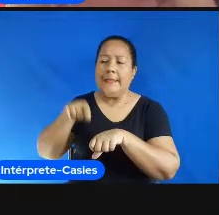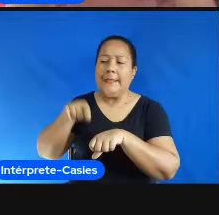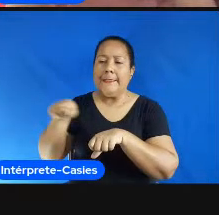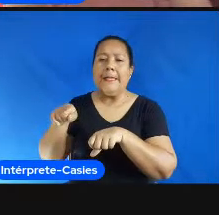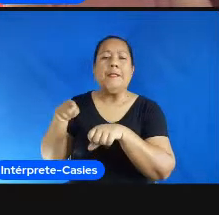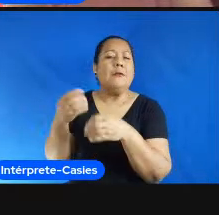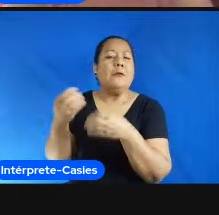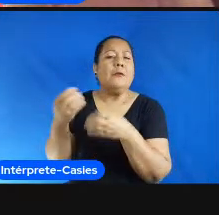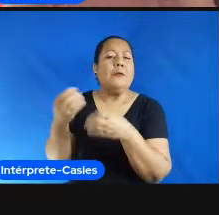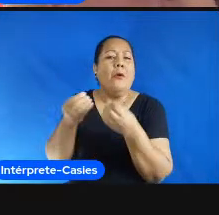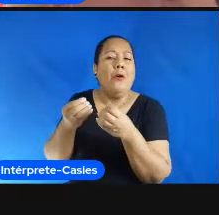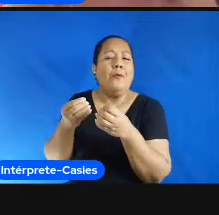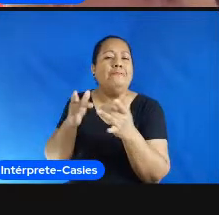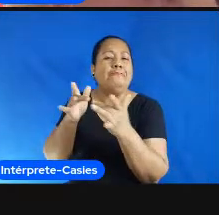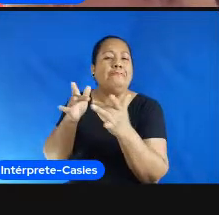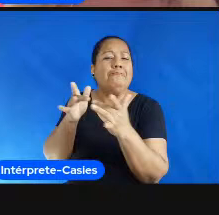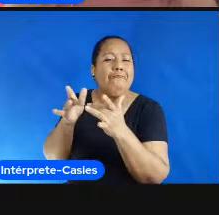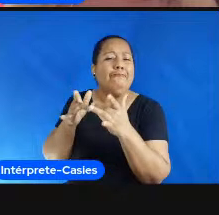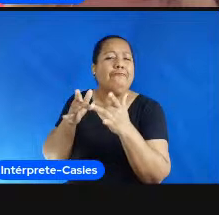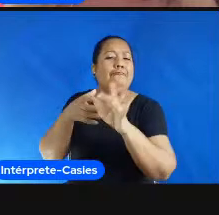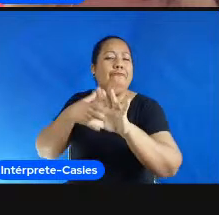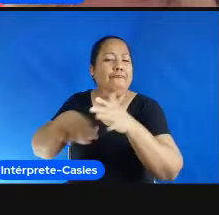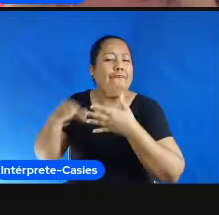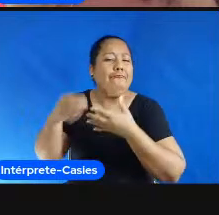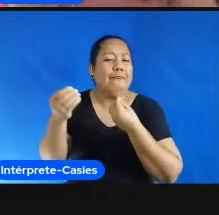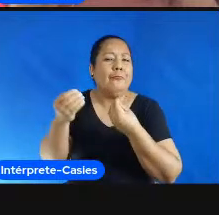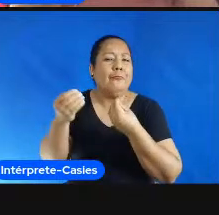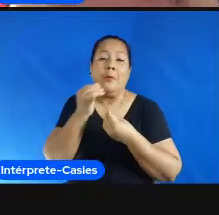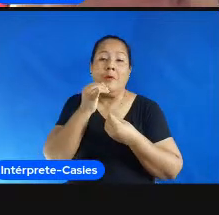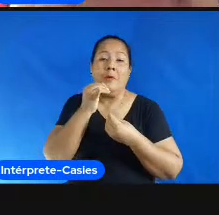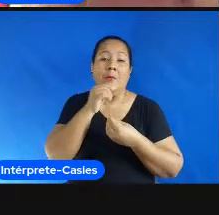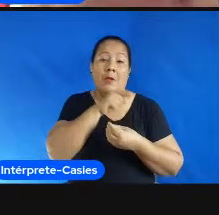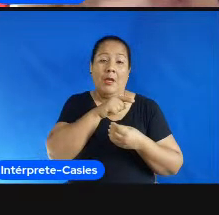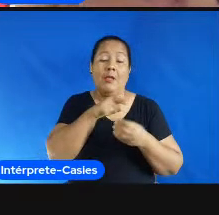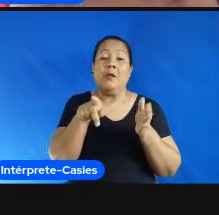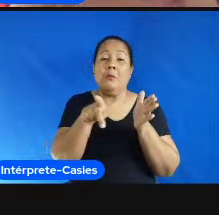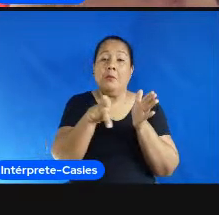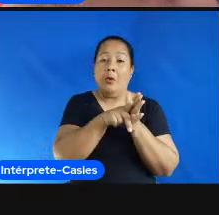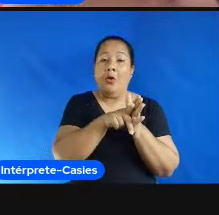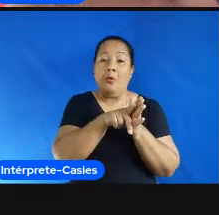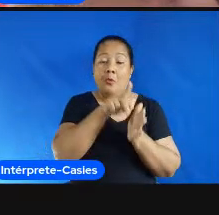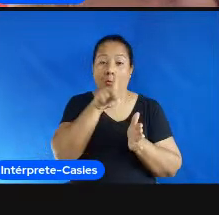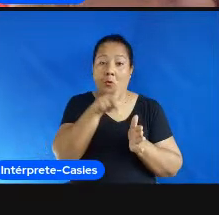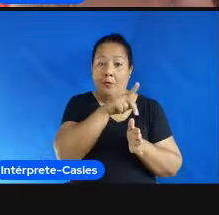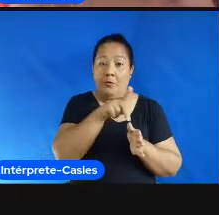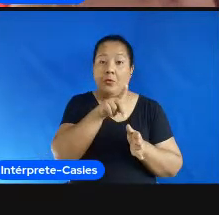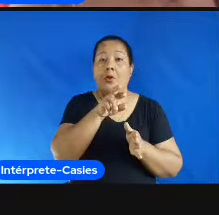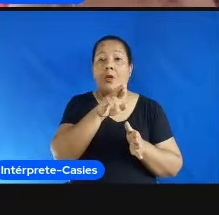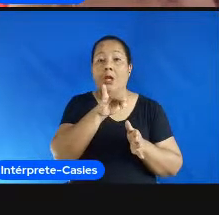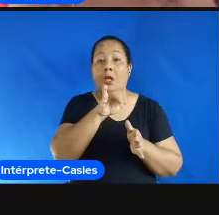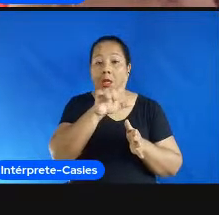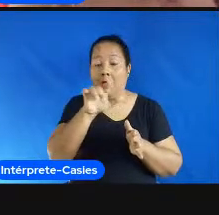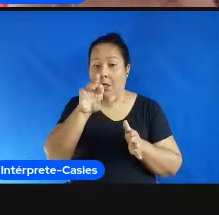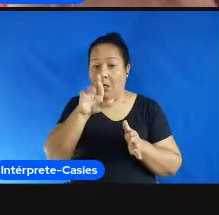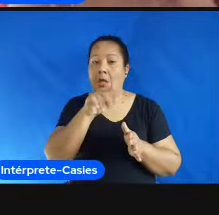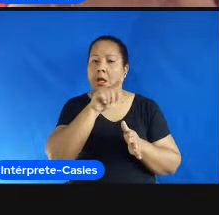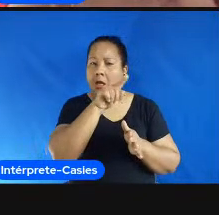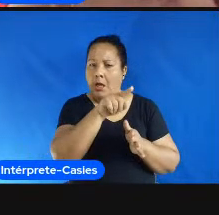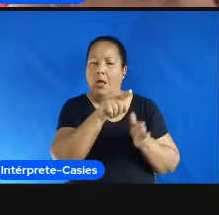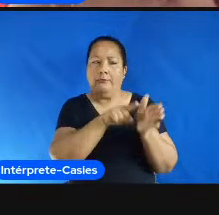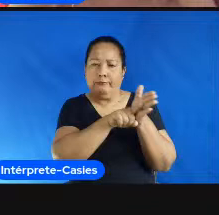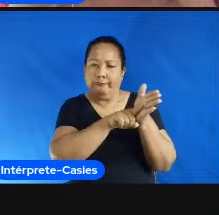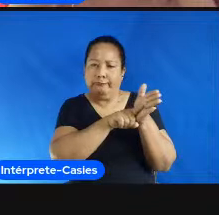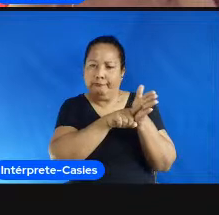também foi feita por um pesquisador matogrossense né o Healer Reverdito mas que a gente foi ver o programa Segundo Tempo que tá no Brasil